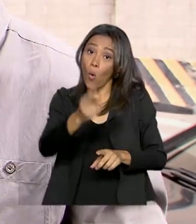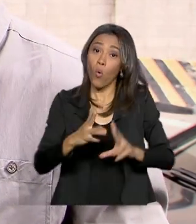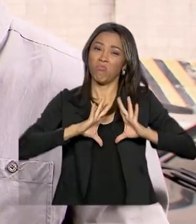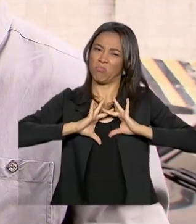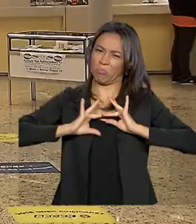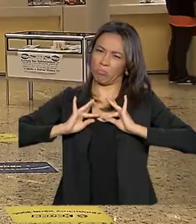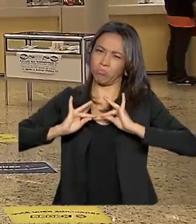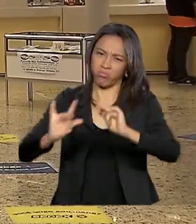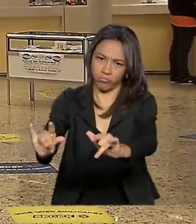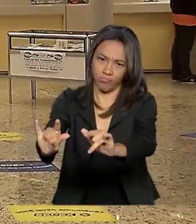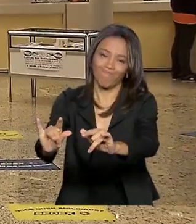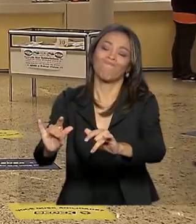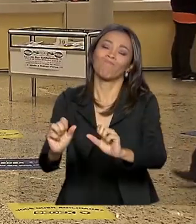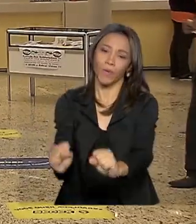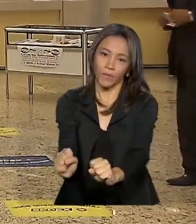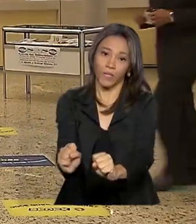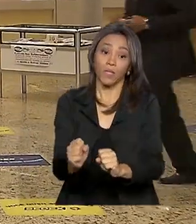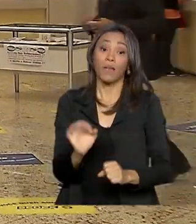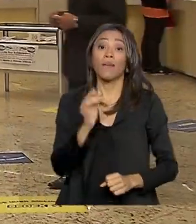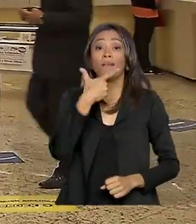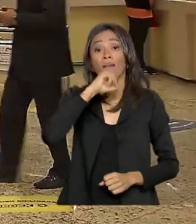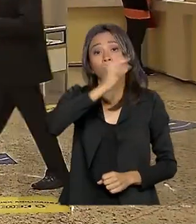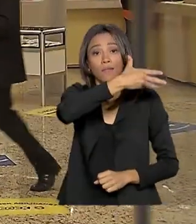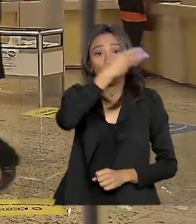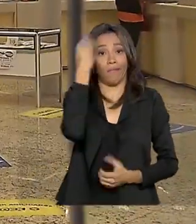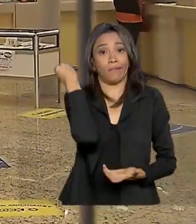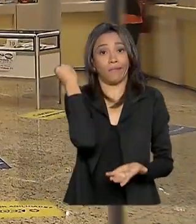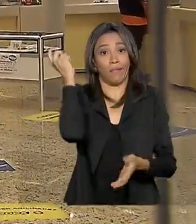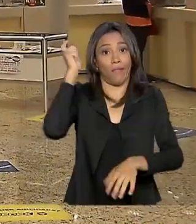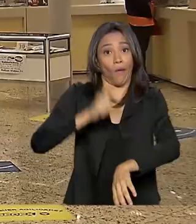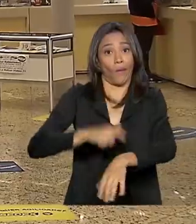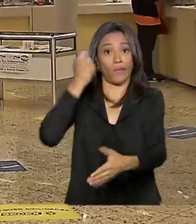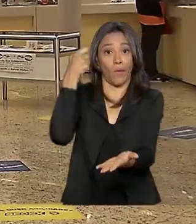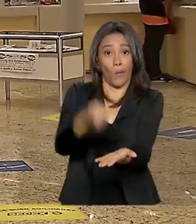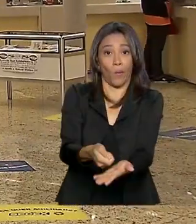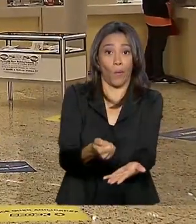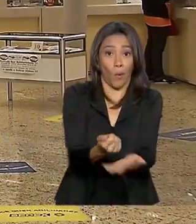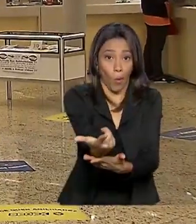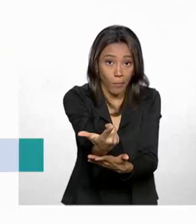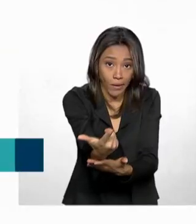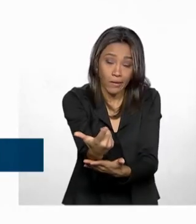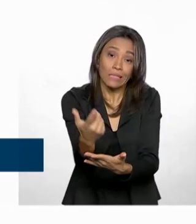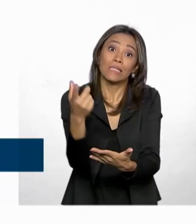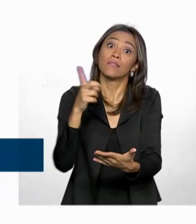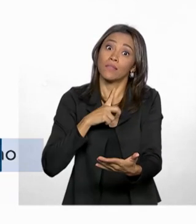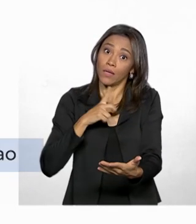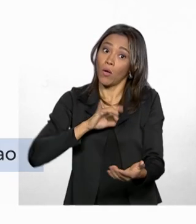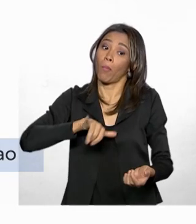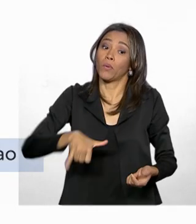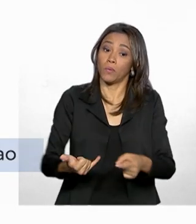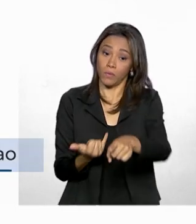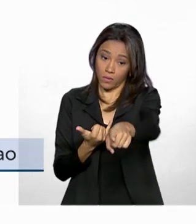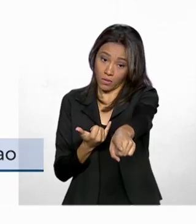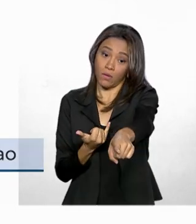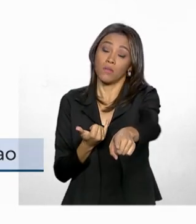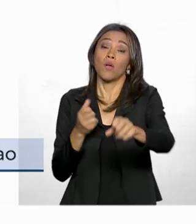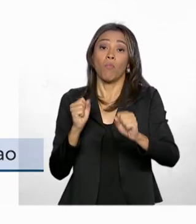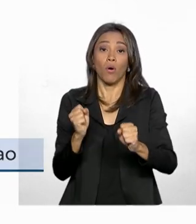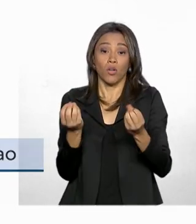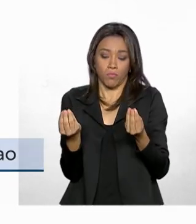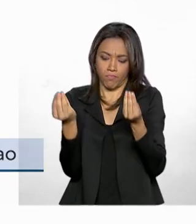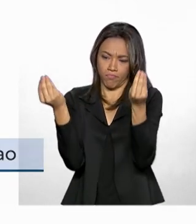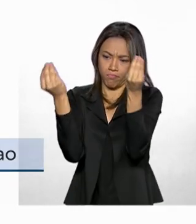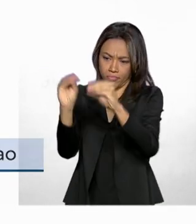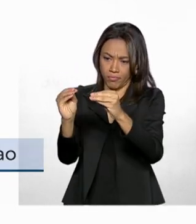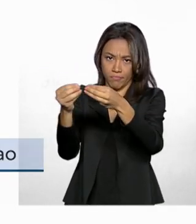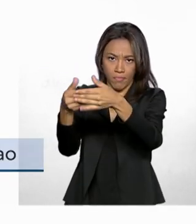destruída. Mas quem esquecer de colocar a informação na hora da compra ainda tem mais uma chance. Os dados podem ser cadastrados